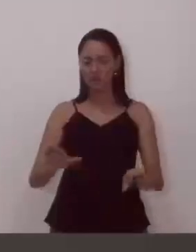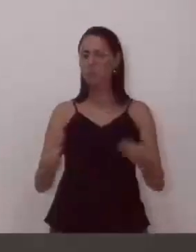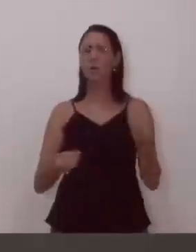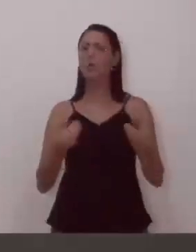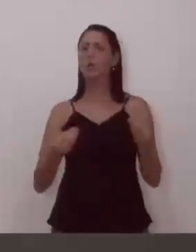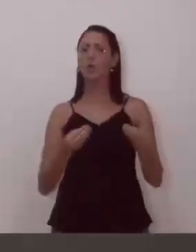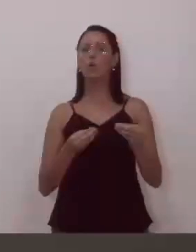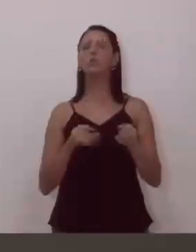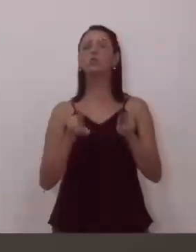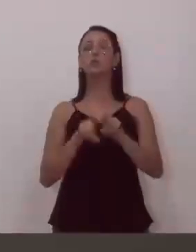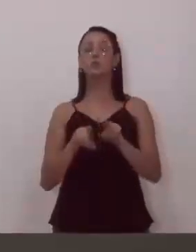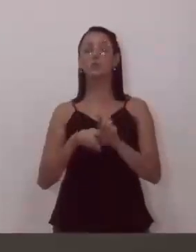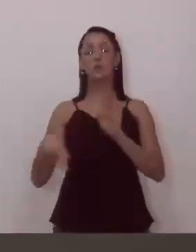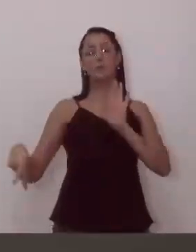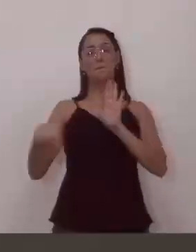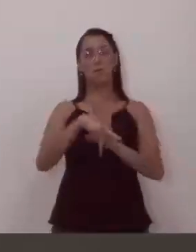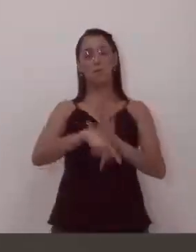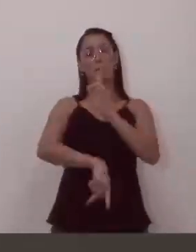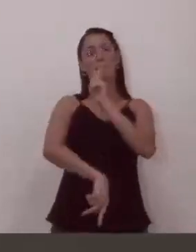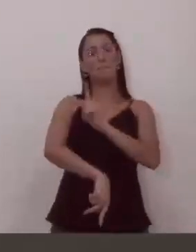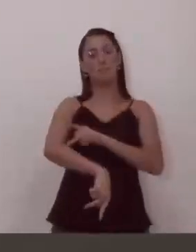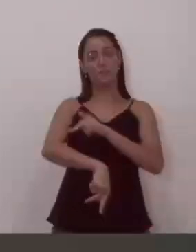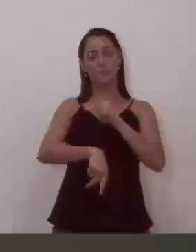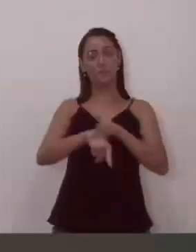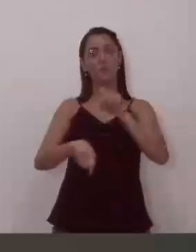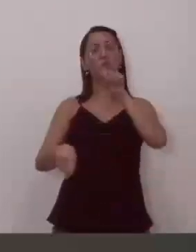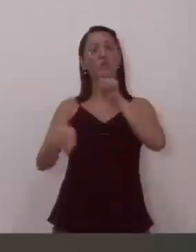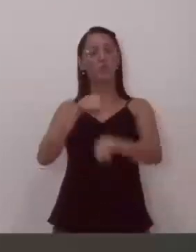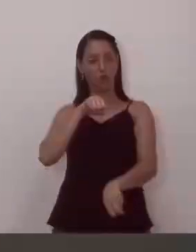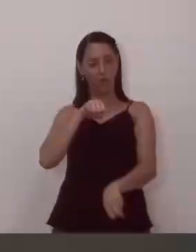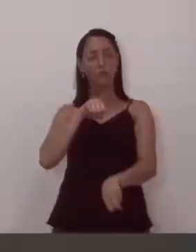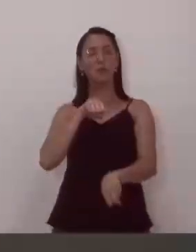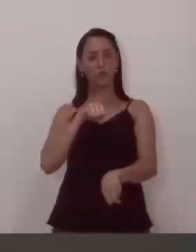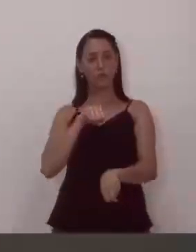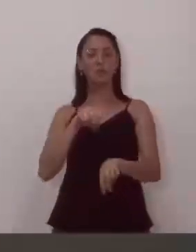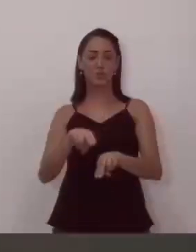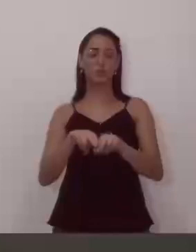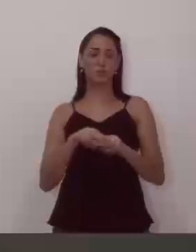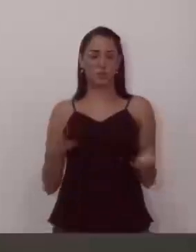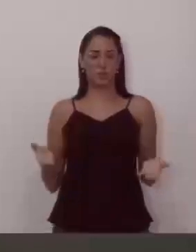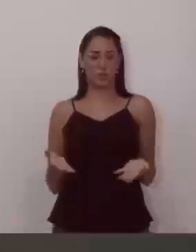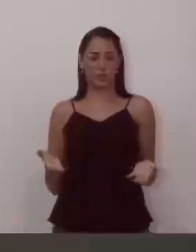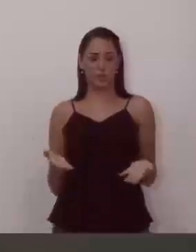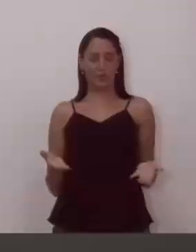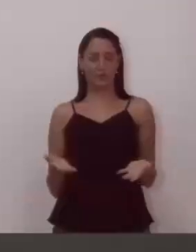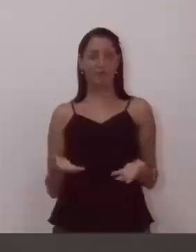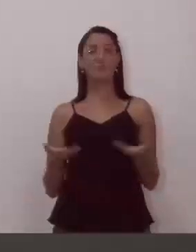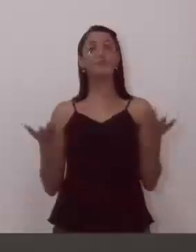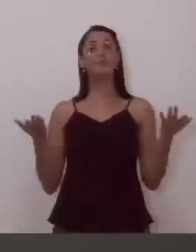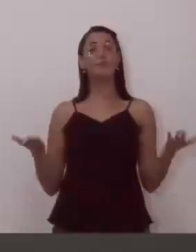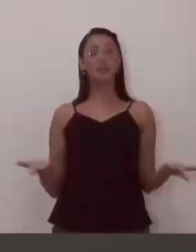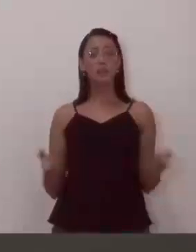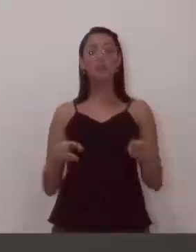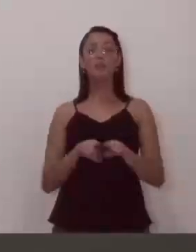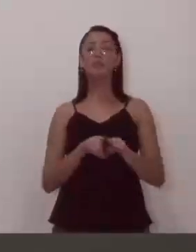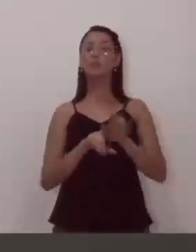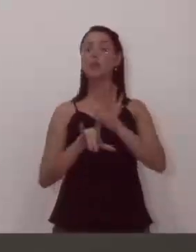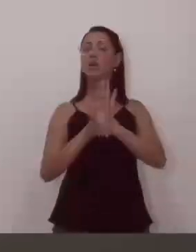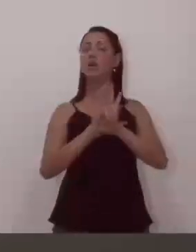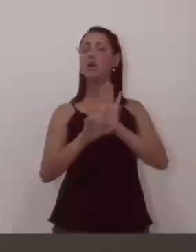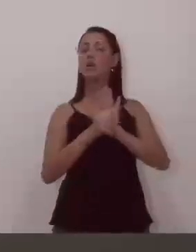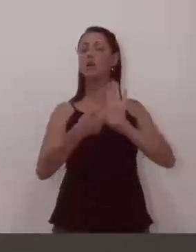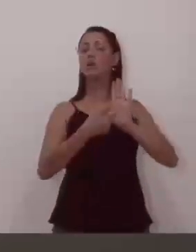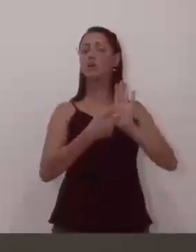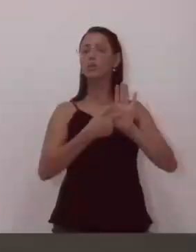recepcionadas na função de professoras, porque é exatamente o que elas exercem atualmente. E que a ilegalidade está,